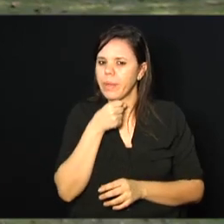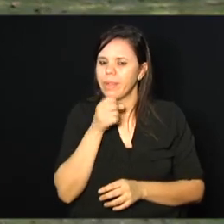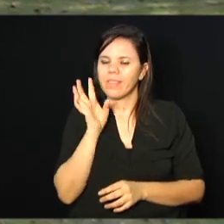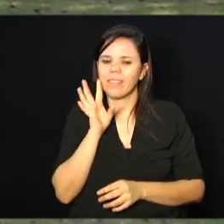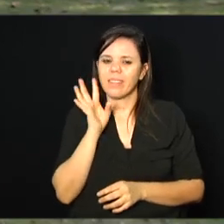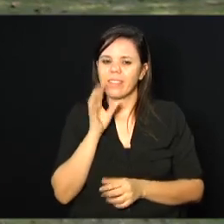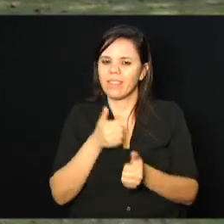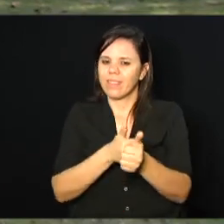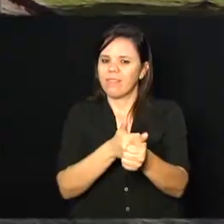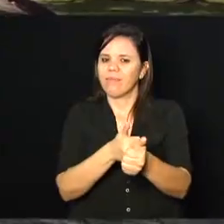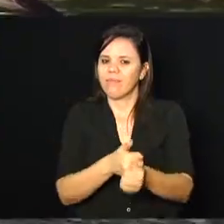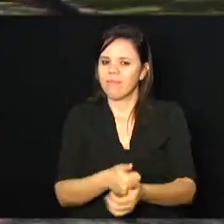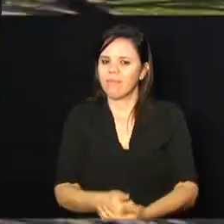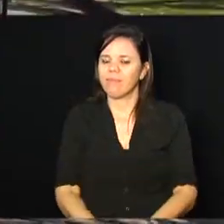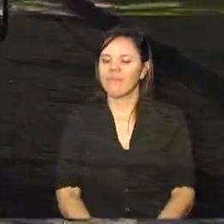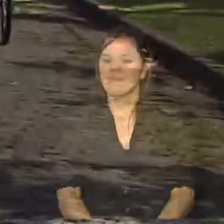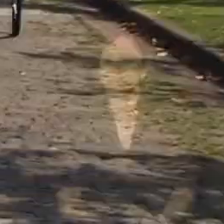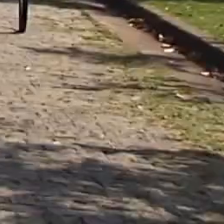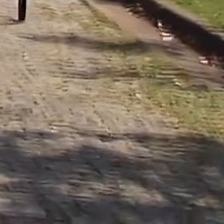bacana. Acompanhe.